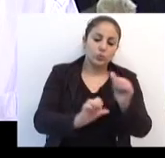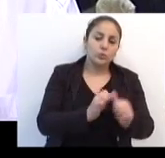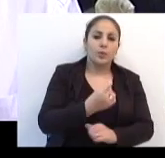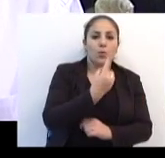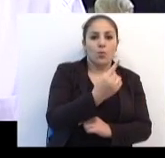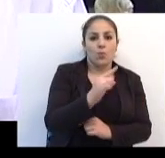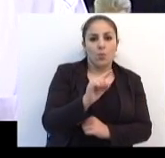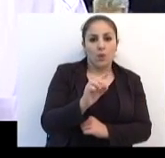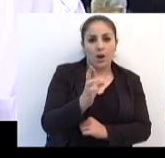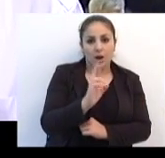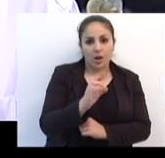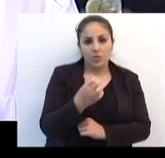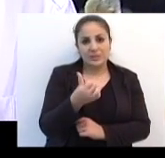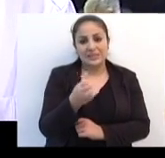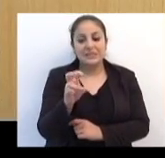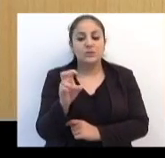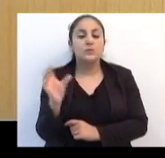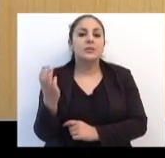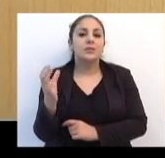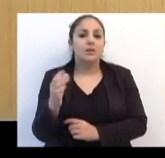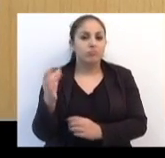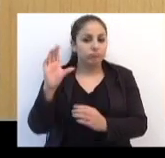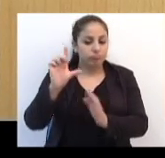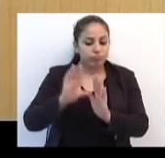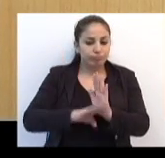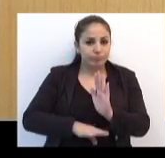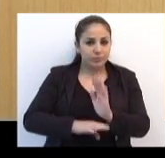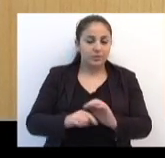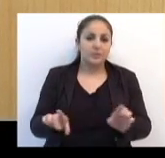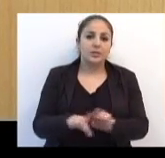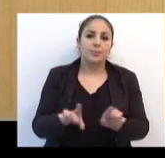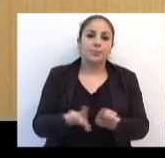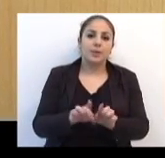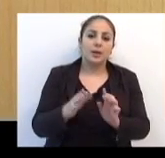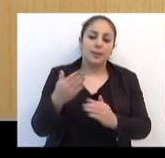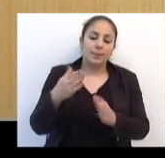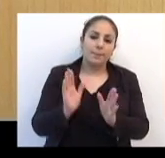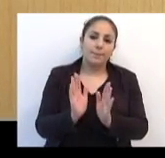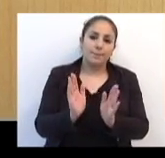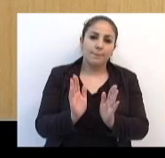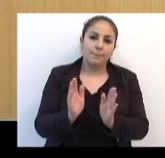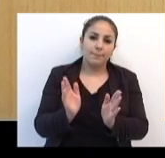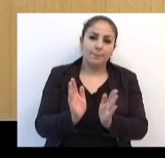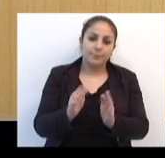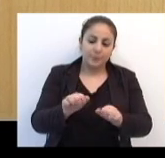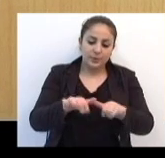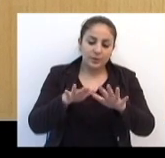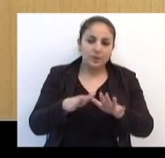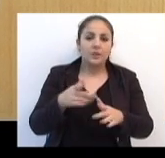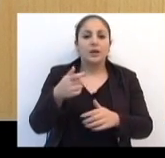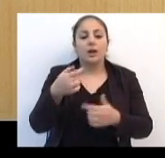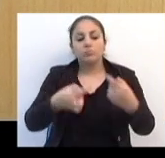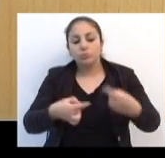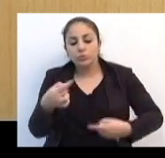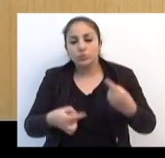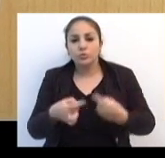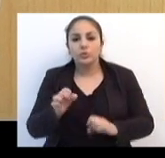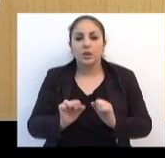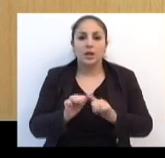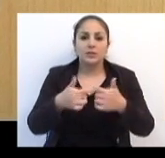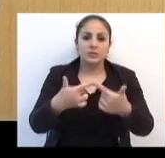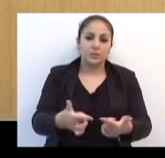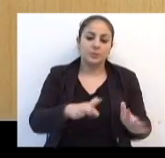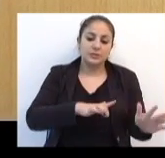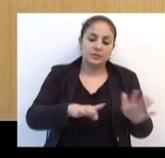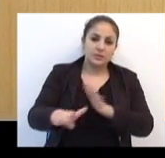,65. Frente Parlamentar debate ações para a Semana do Trânsito. Uma delas é